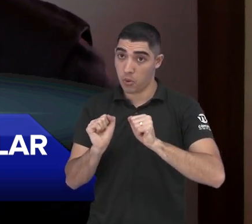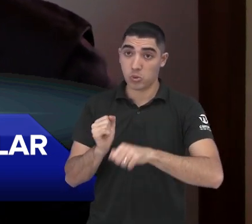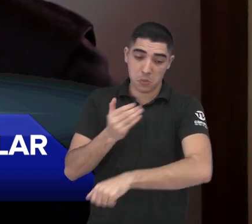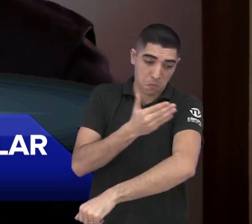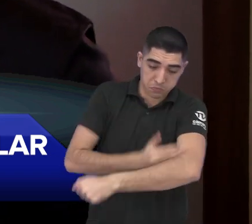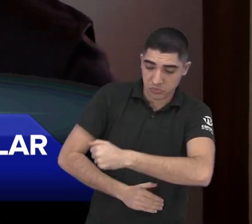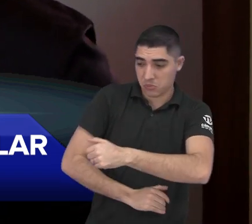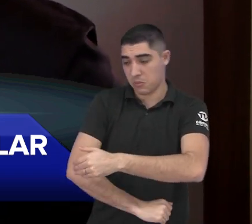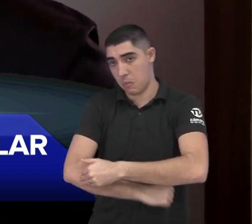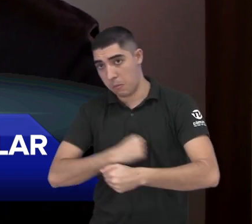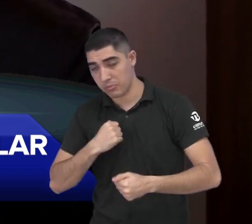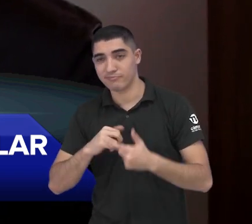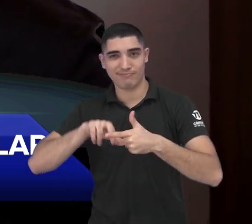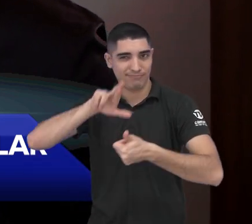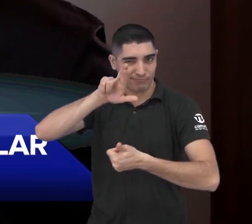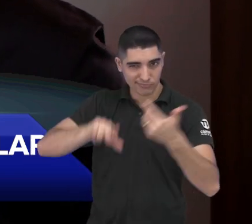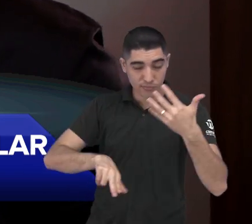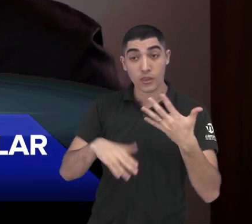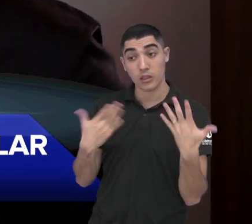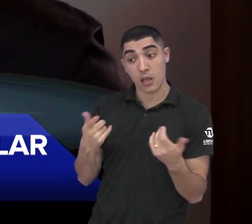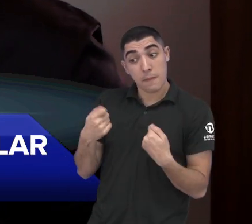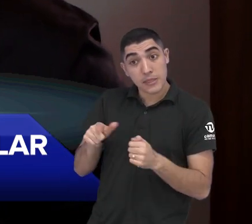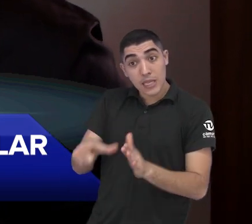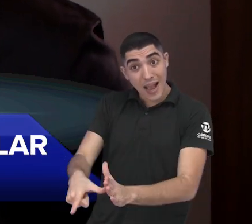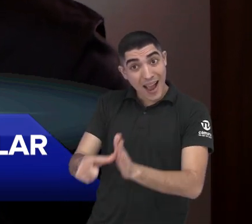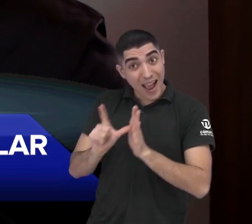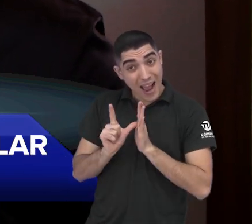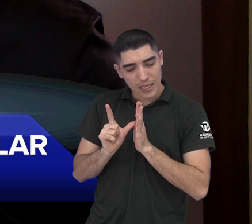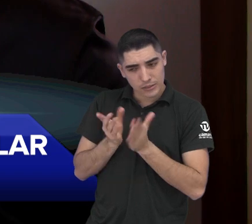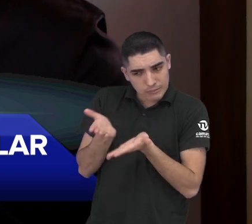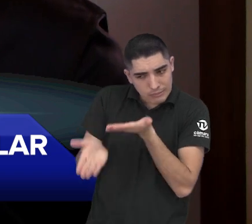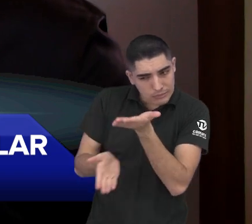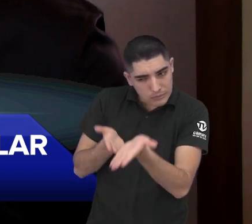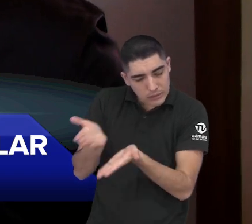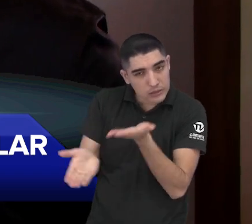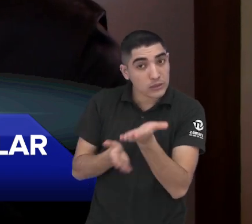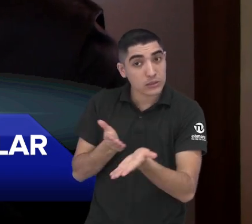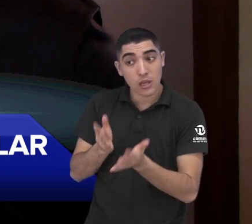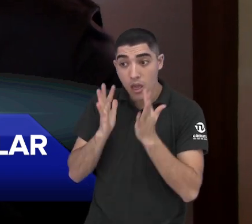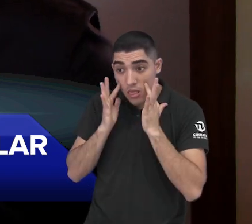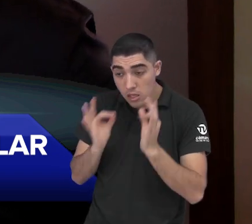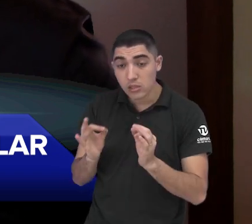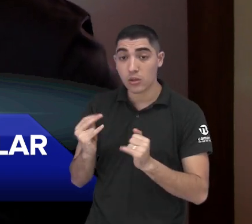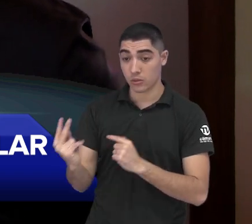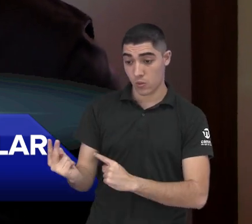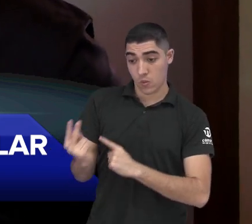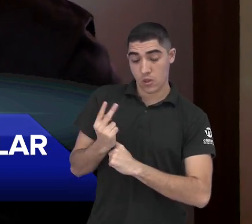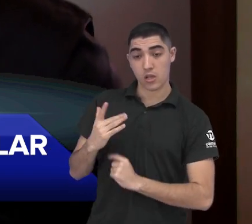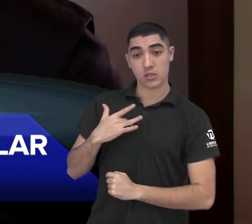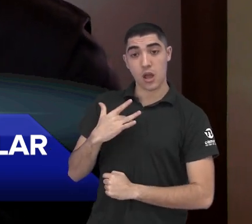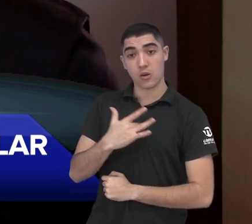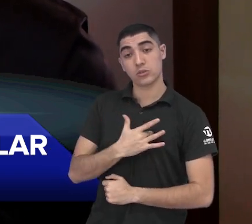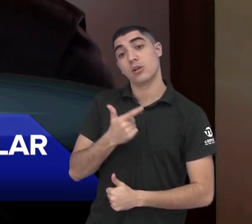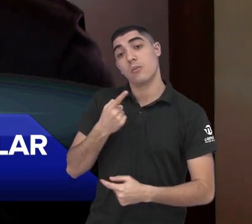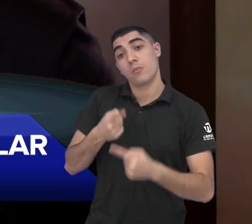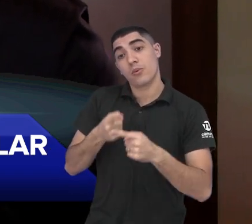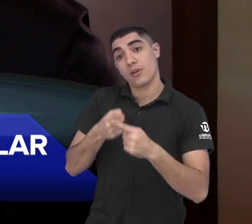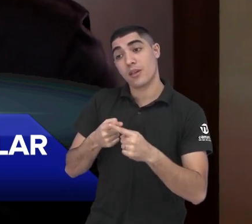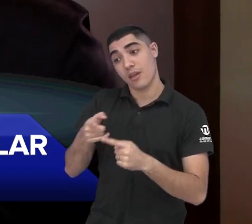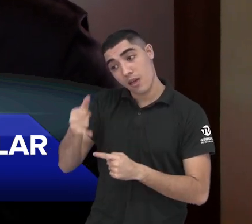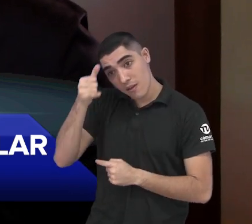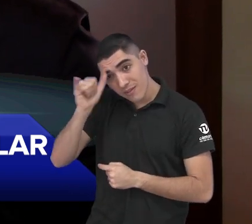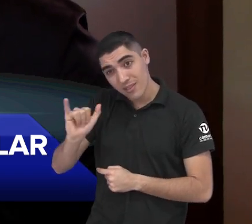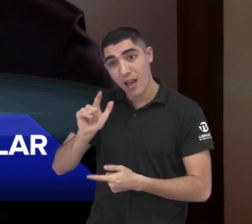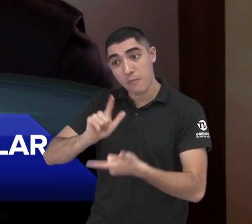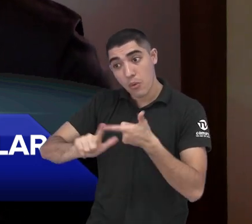sempre um diagnóstico muito precoce e tratar eles com muito cuidado e eles também ter uma atenção muito grande à saúde para a gente mudar o